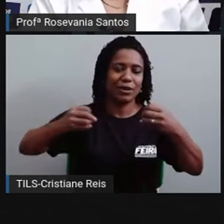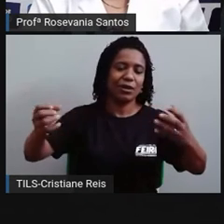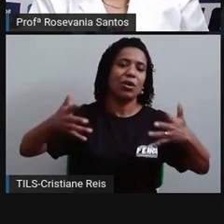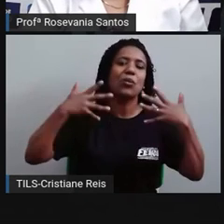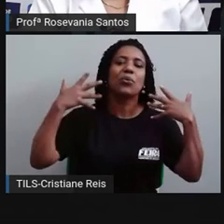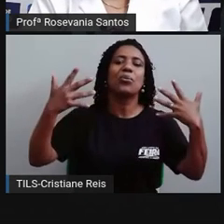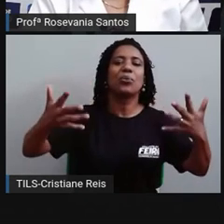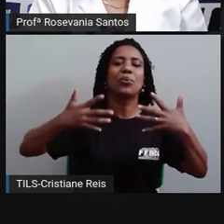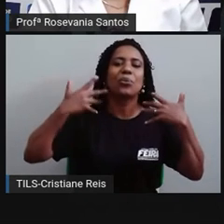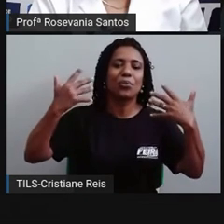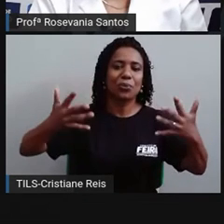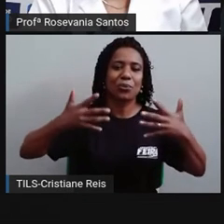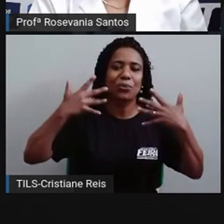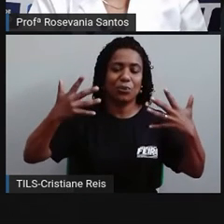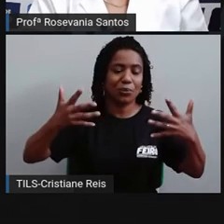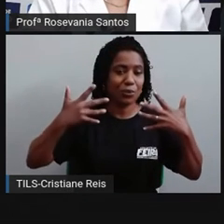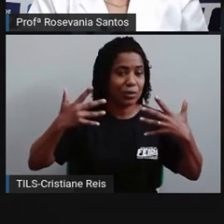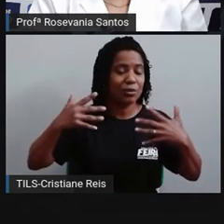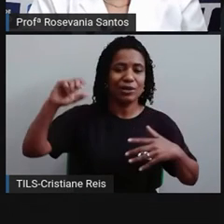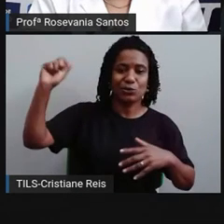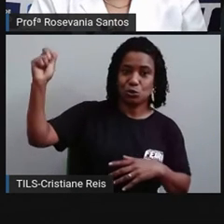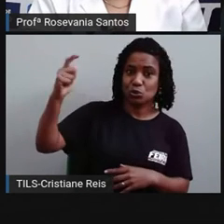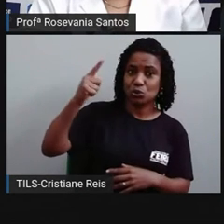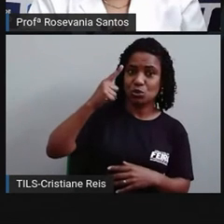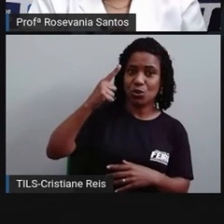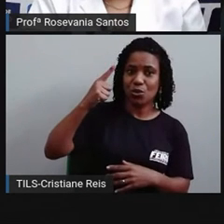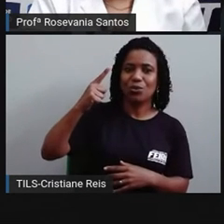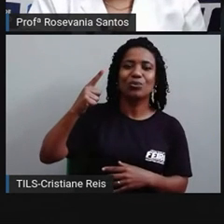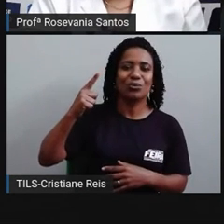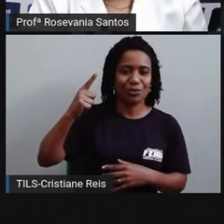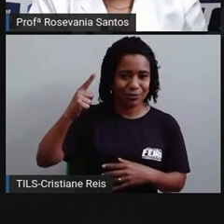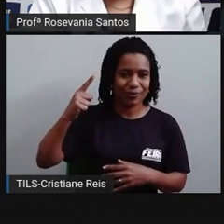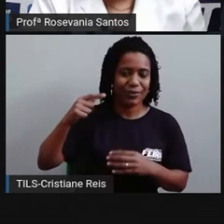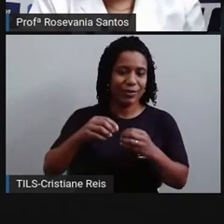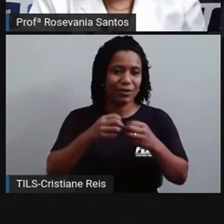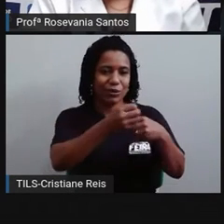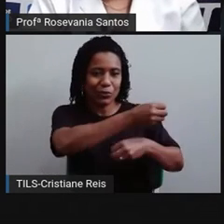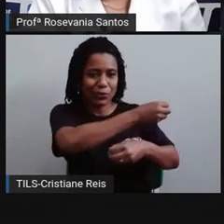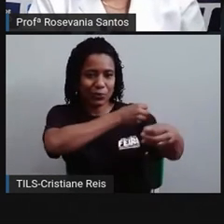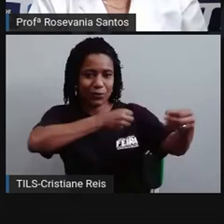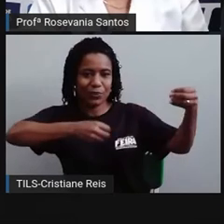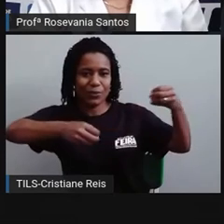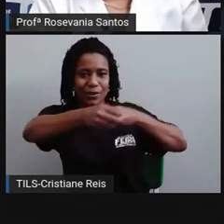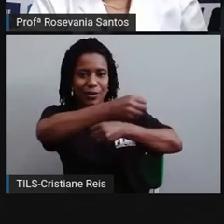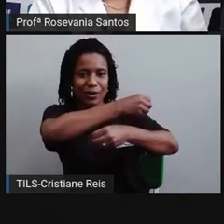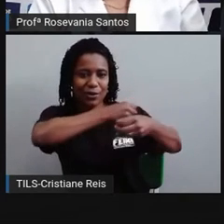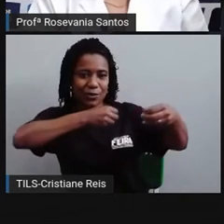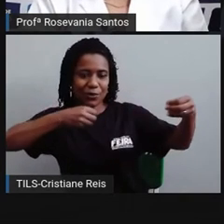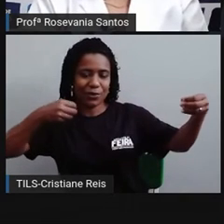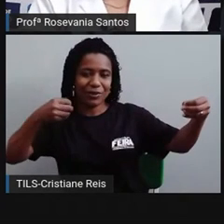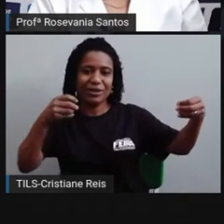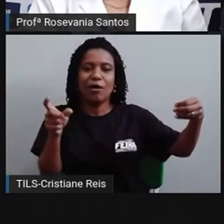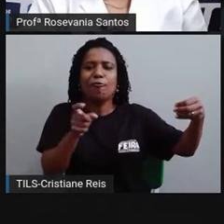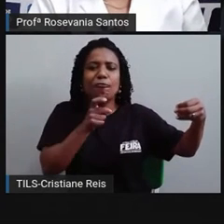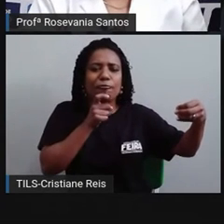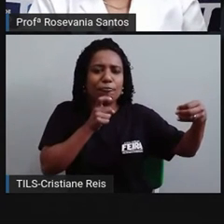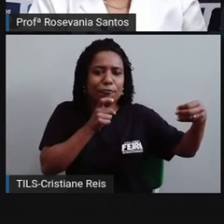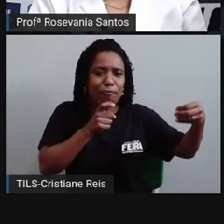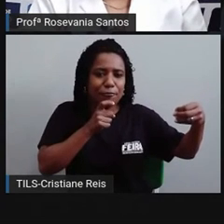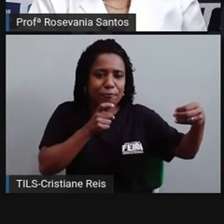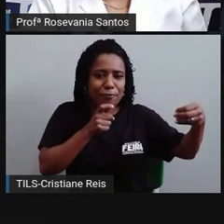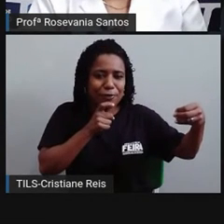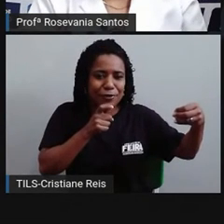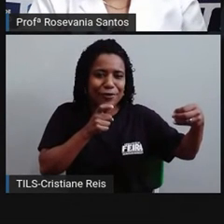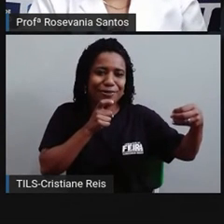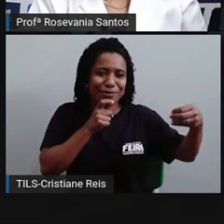momento, né, de maior iluminação e um momento mais afastado, que aí já fica mais frio, já tem, né, toda uma alteração lá